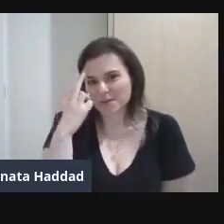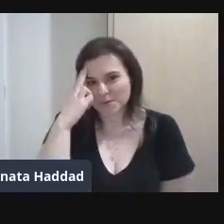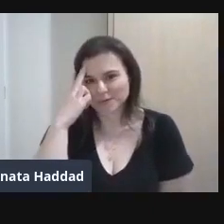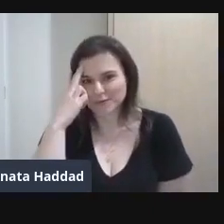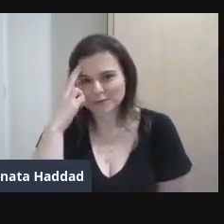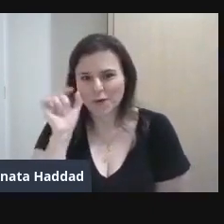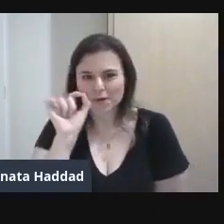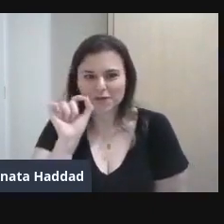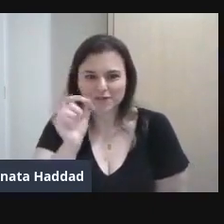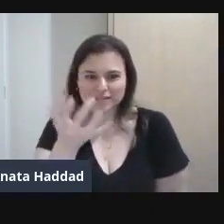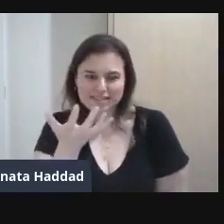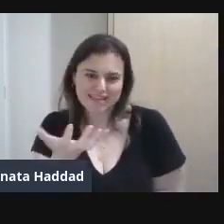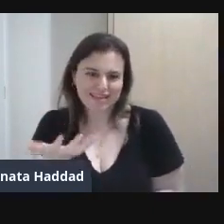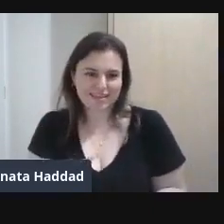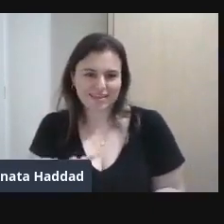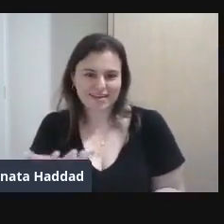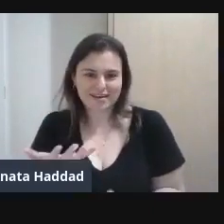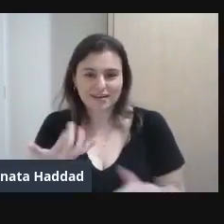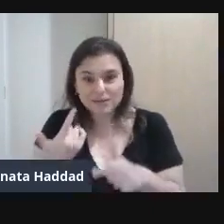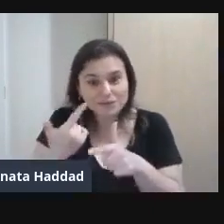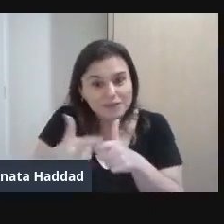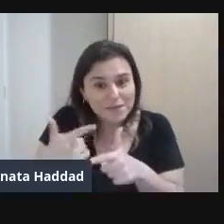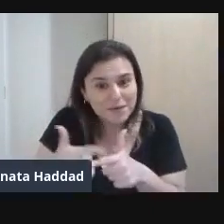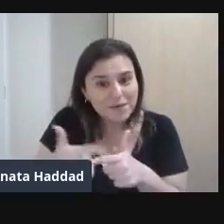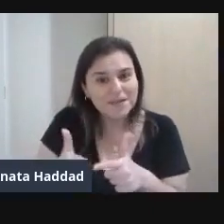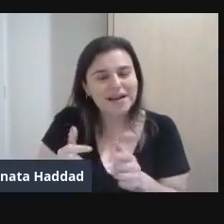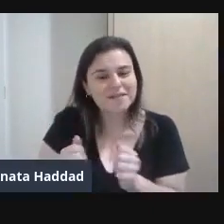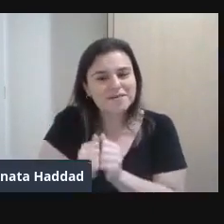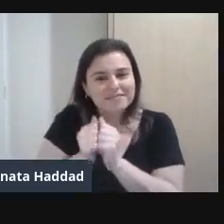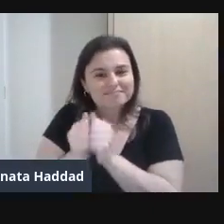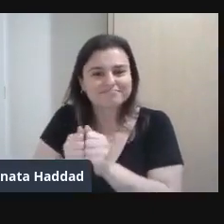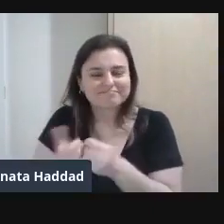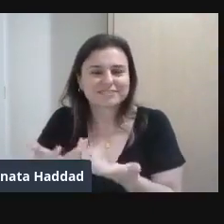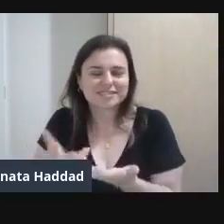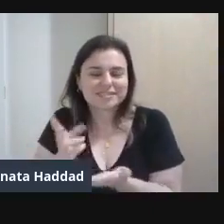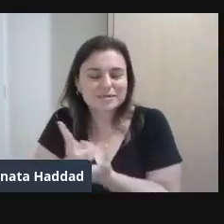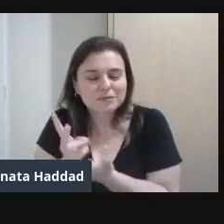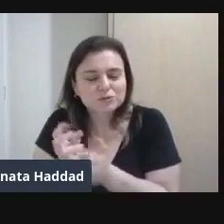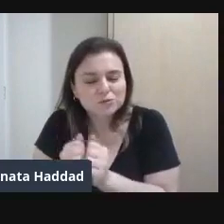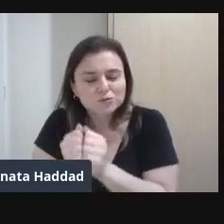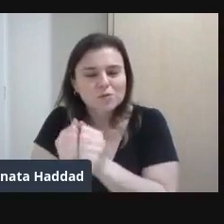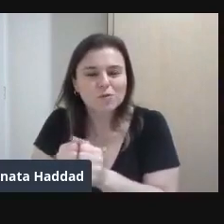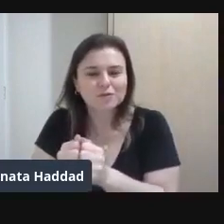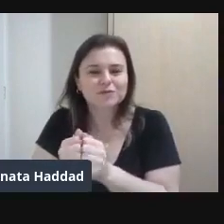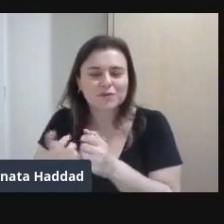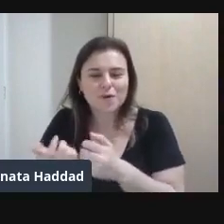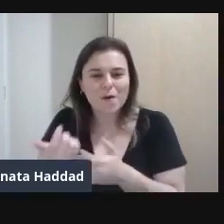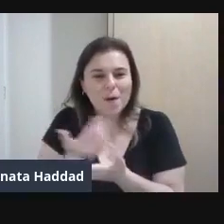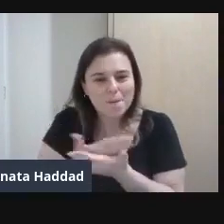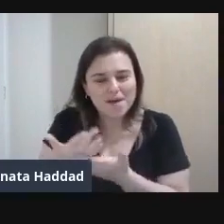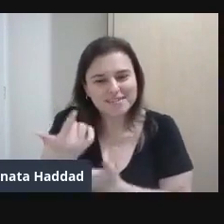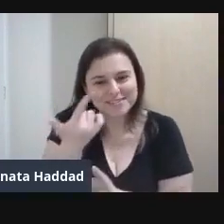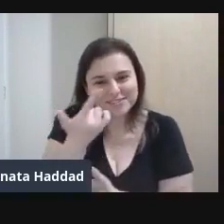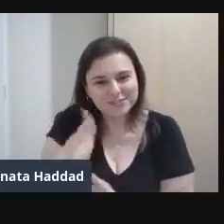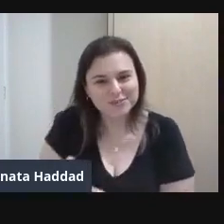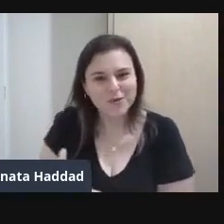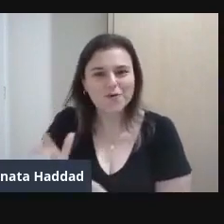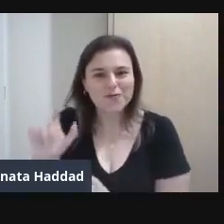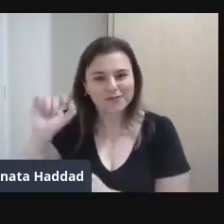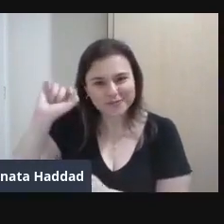imaginou Não tem problema Fica do seu lado Recomece O sol Vai voltar A brilhar